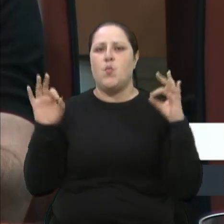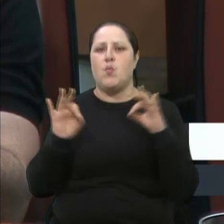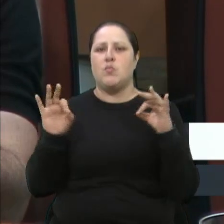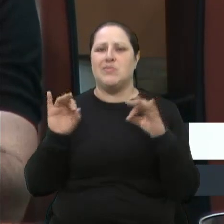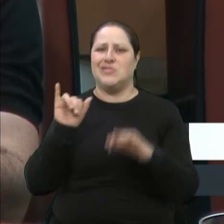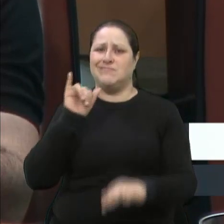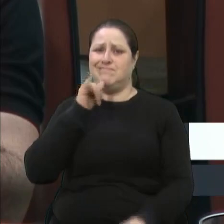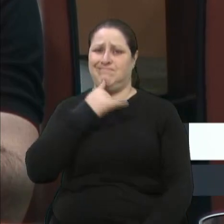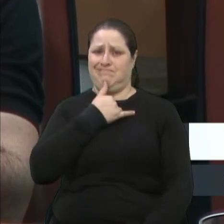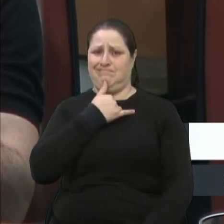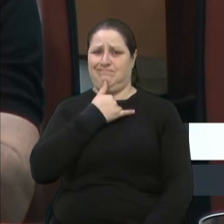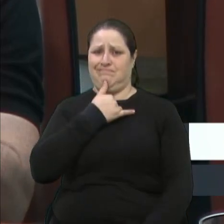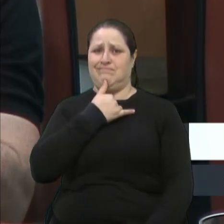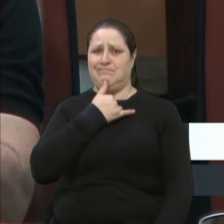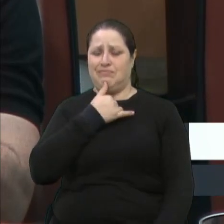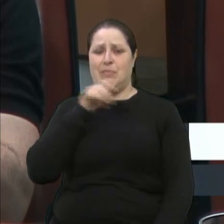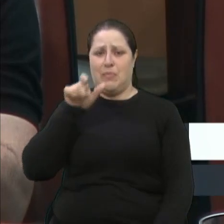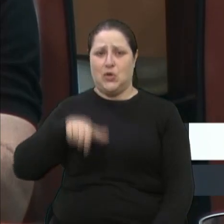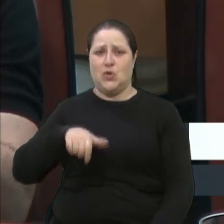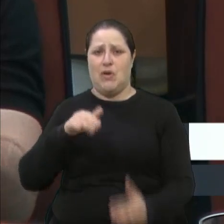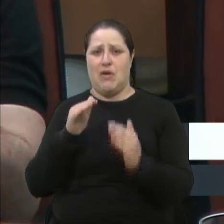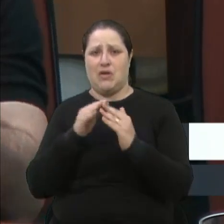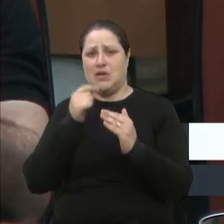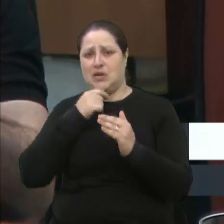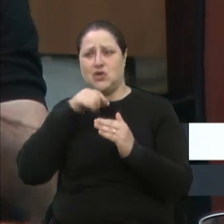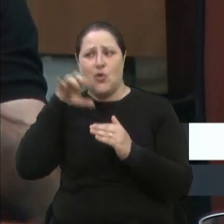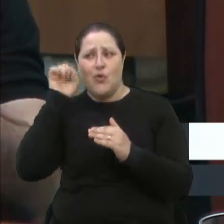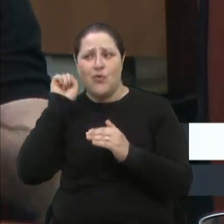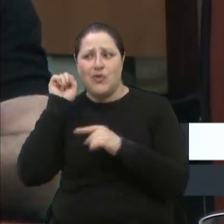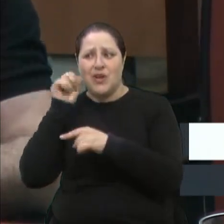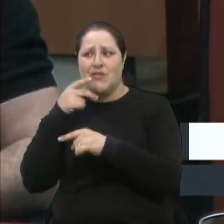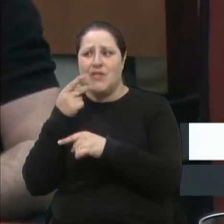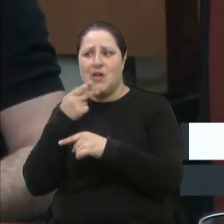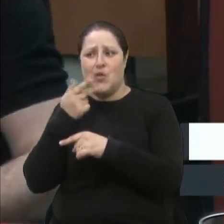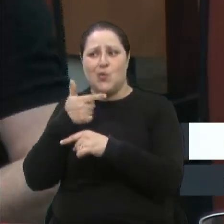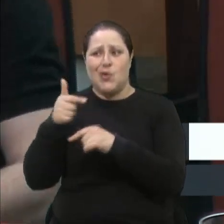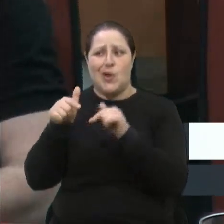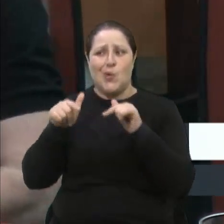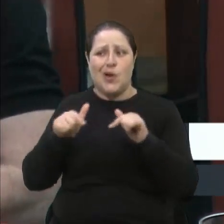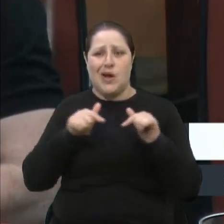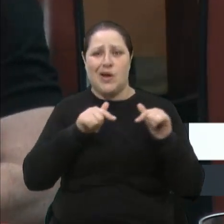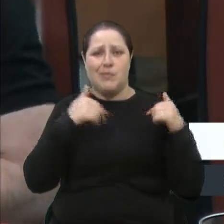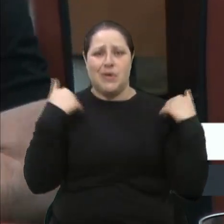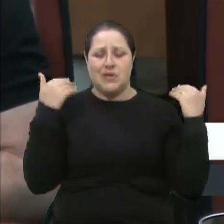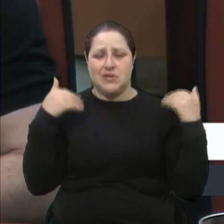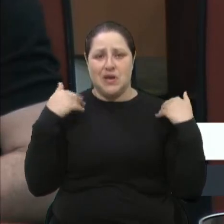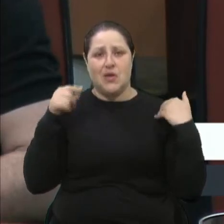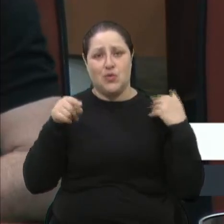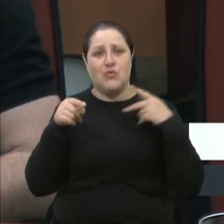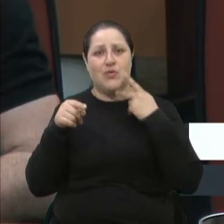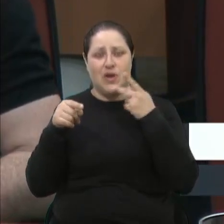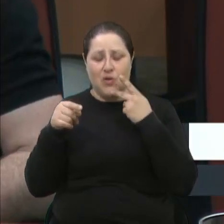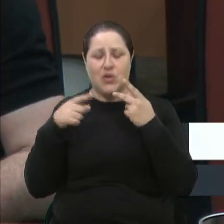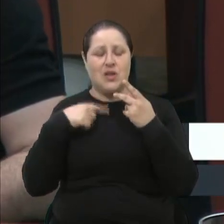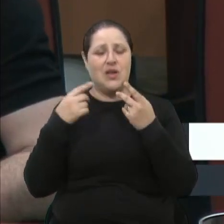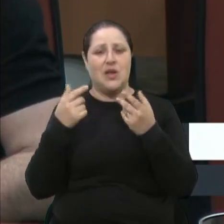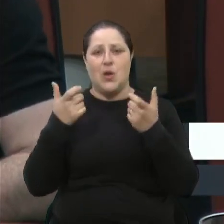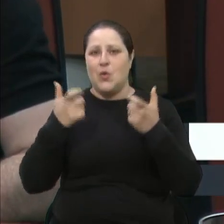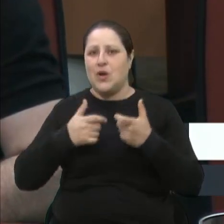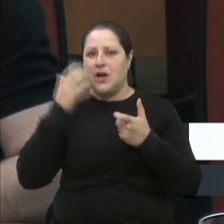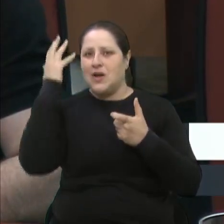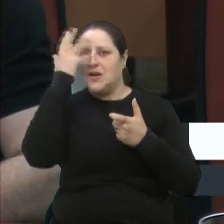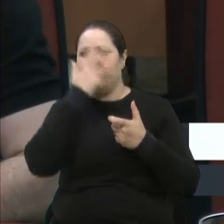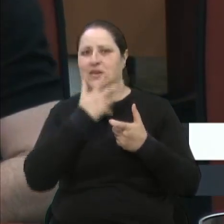morador de Caxias ouvir isso. Enquanto que nós temos ricos lugares, que a senhora já falou, poderíamos pontuar aqui